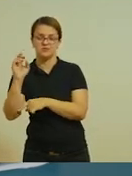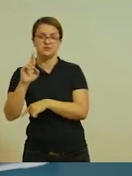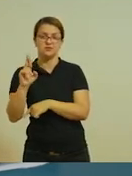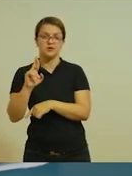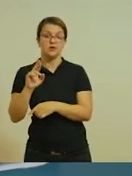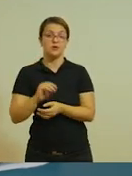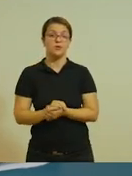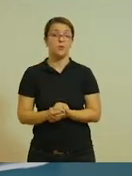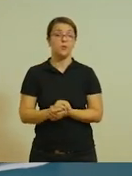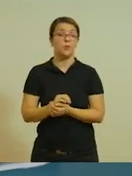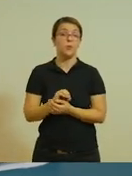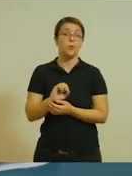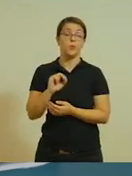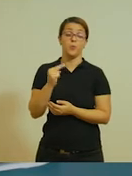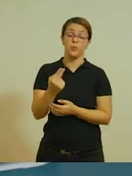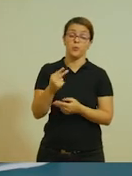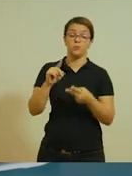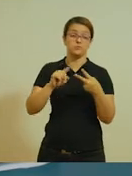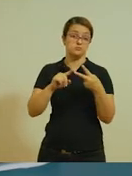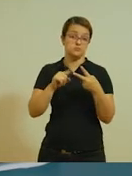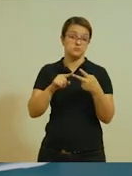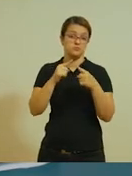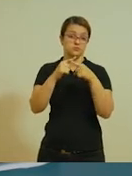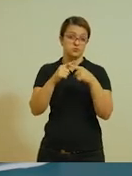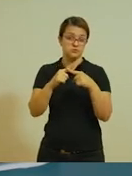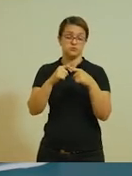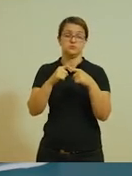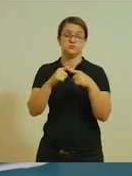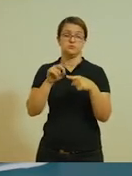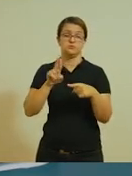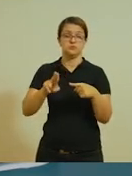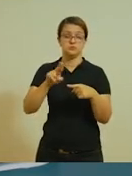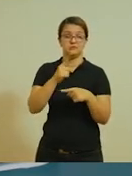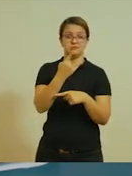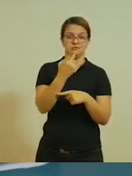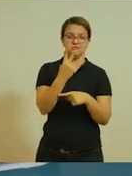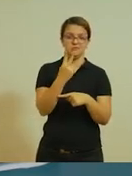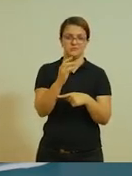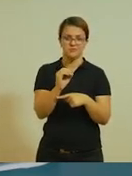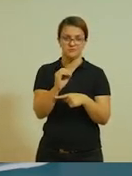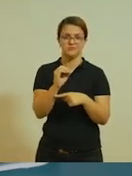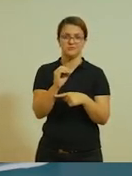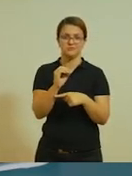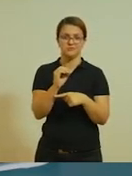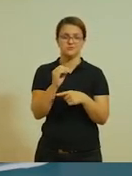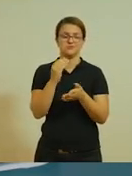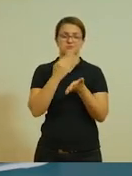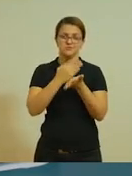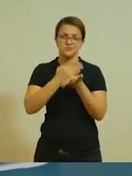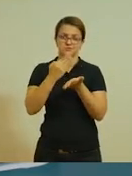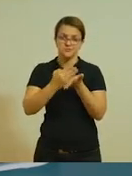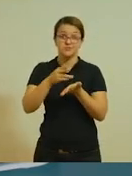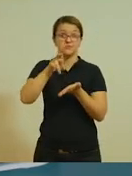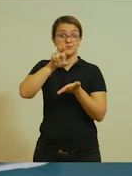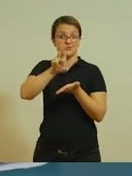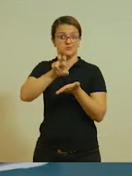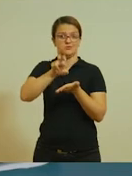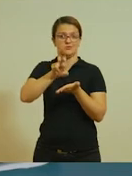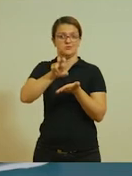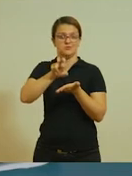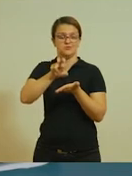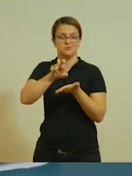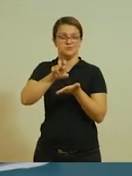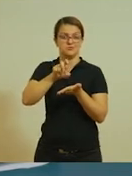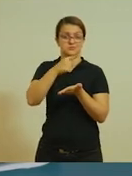Ou, mais simplesmente, através da multiplicação, você pegar o R 120, que é o valor da parcela, multiplicar por 5.